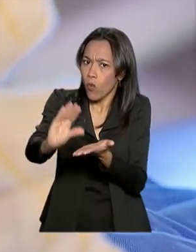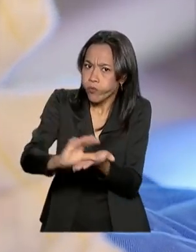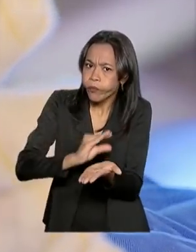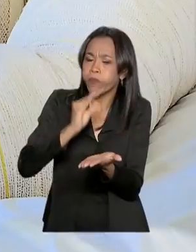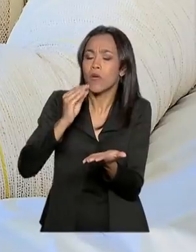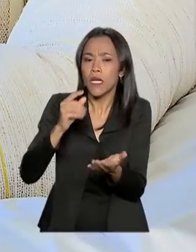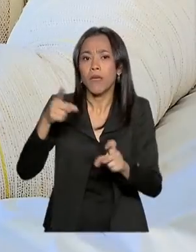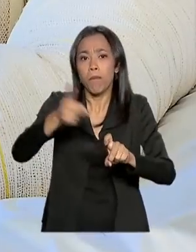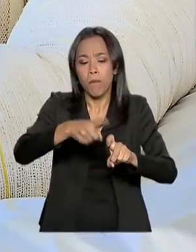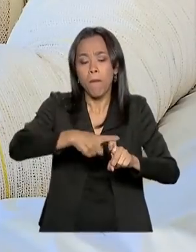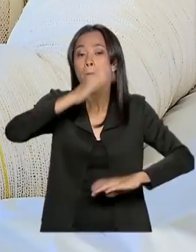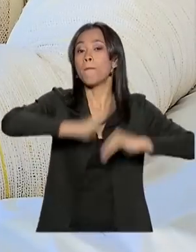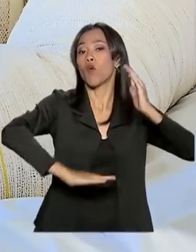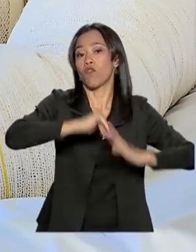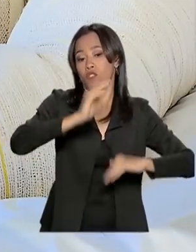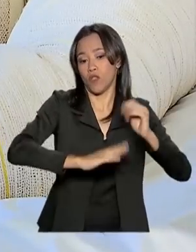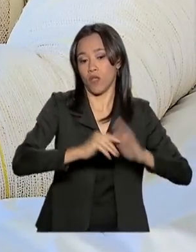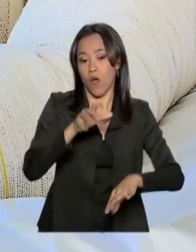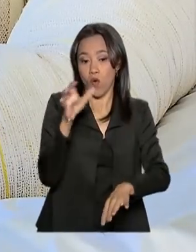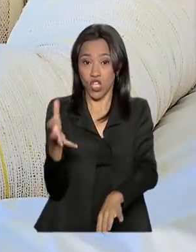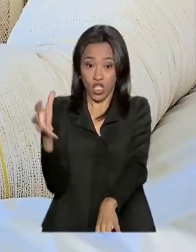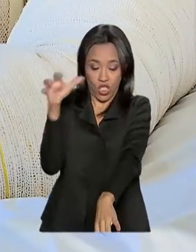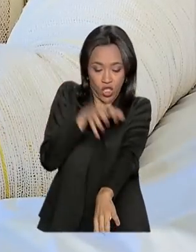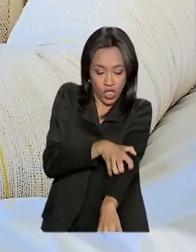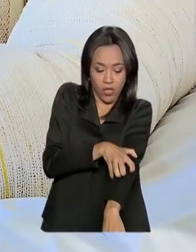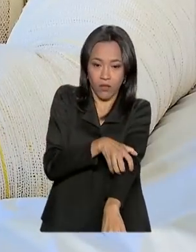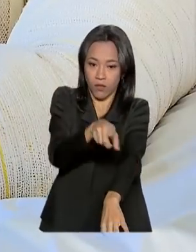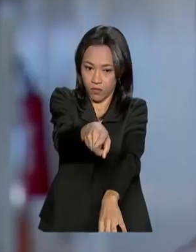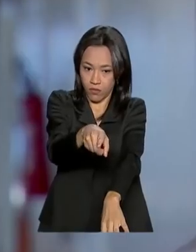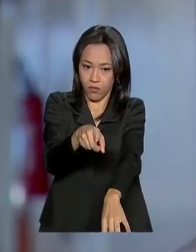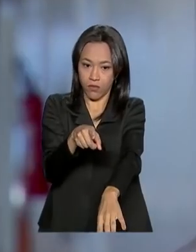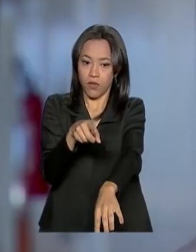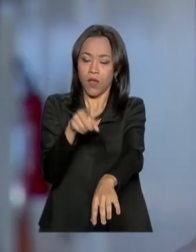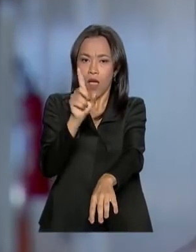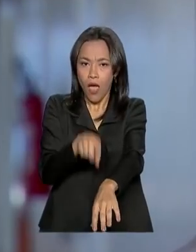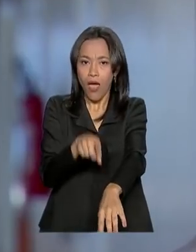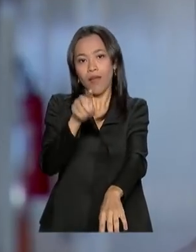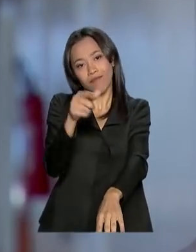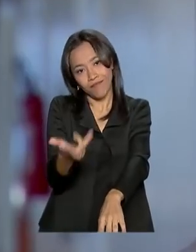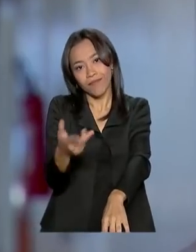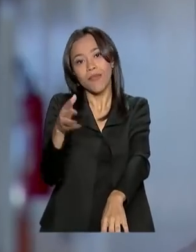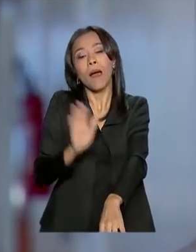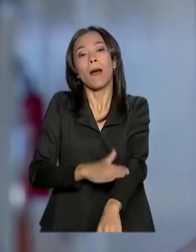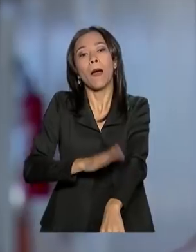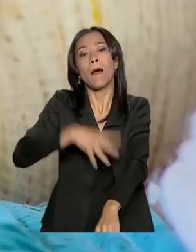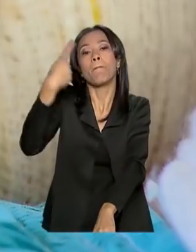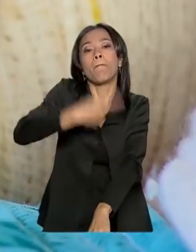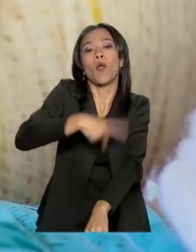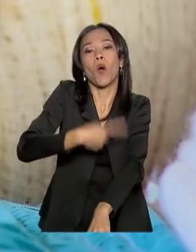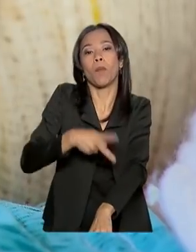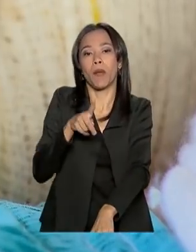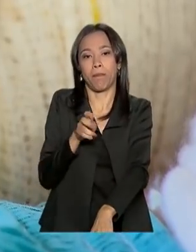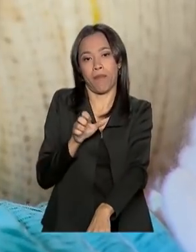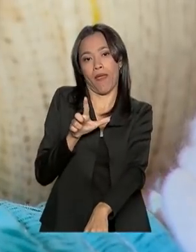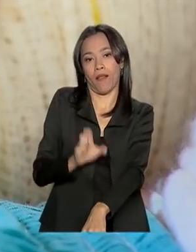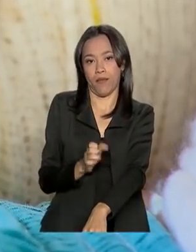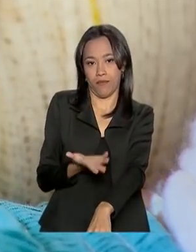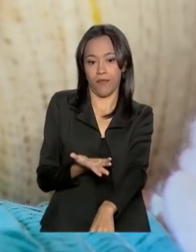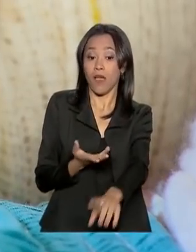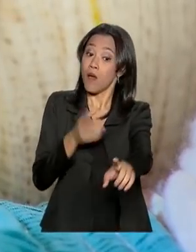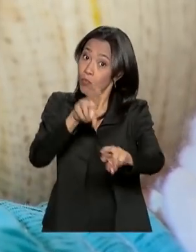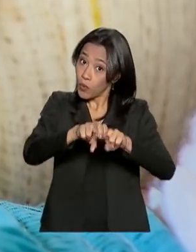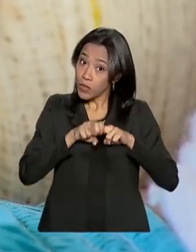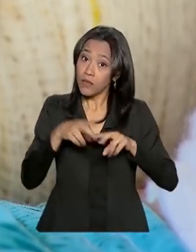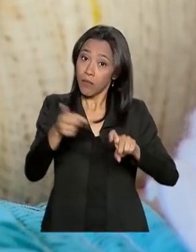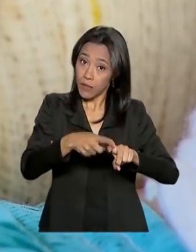especialização. O único enxerto definitivo no paciente é o enxerto da própria pele dele. E é aí que a pesquisa do Dr.